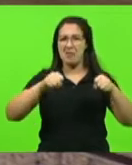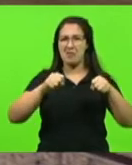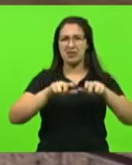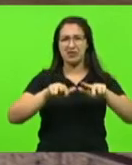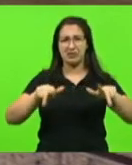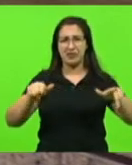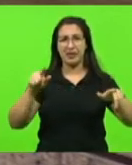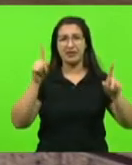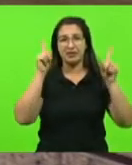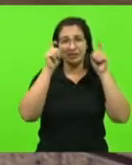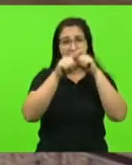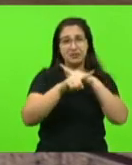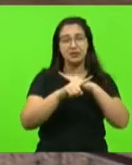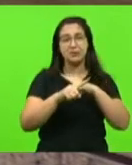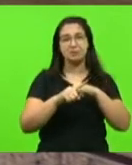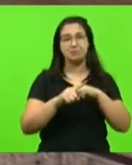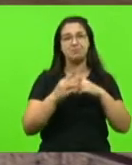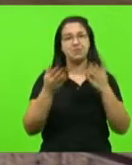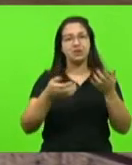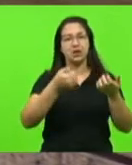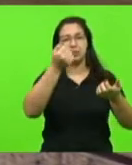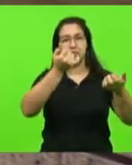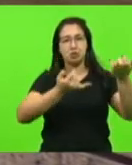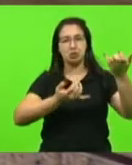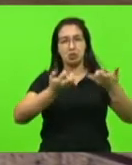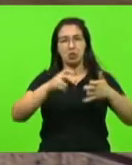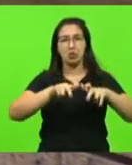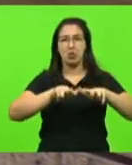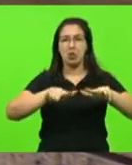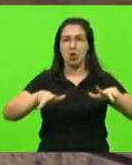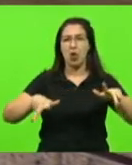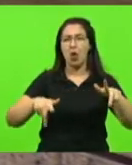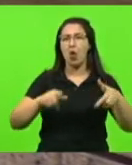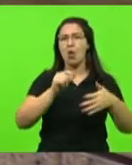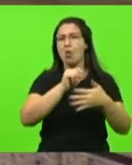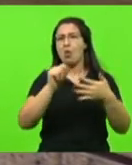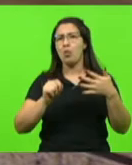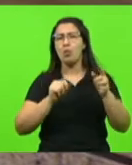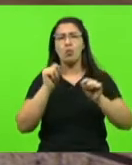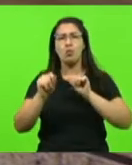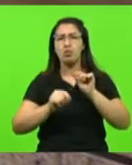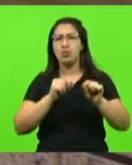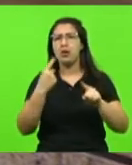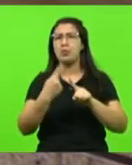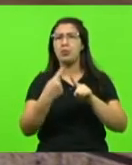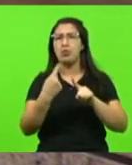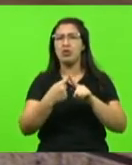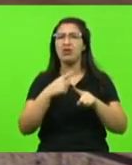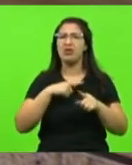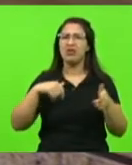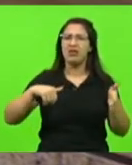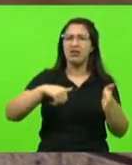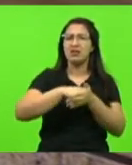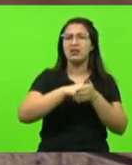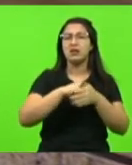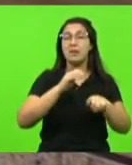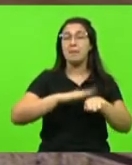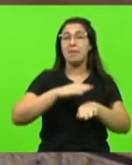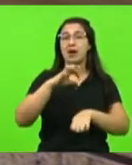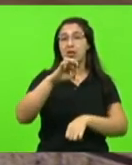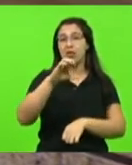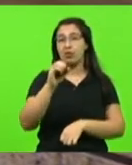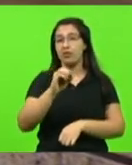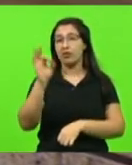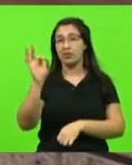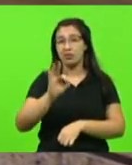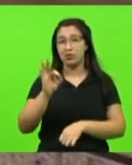O senhor citou ali muito bem os fatores que levam ao acidente de trânsito, mais de 90%. Podemos dizer